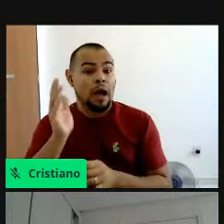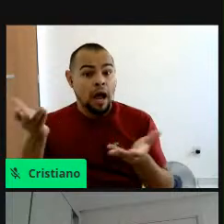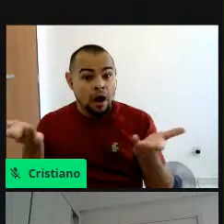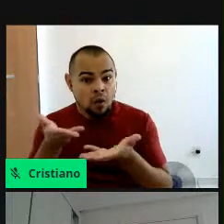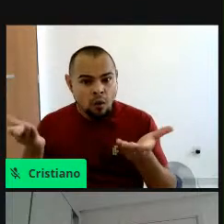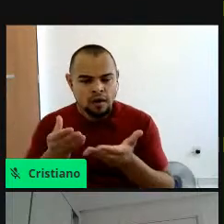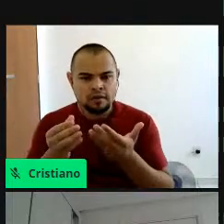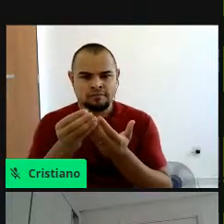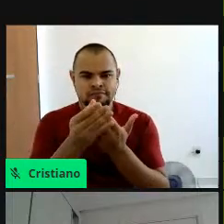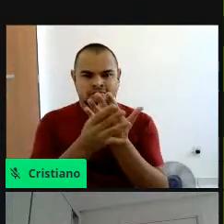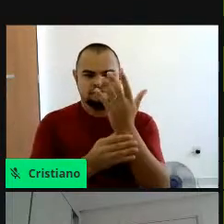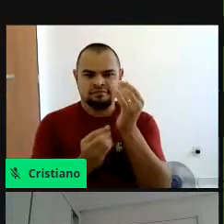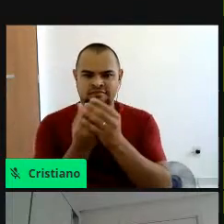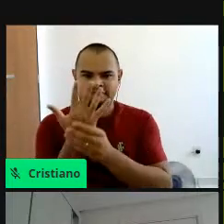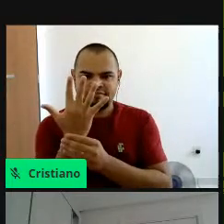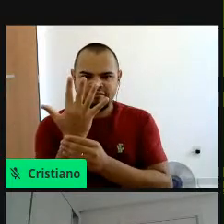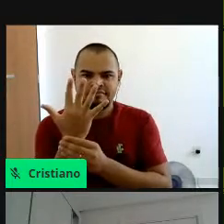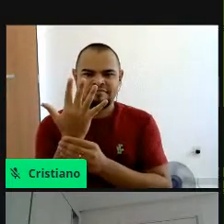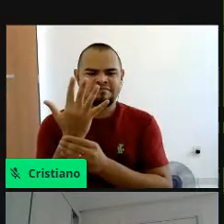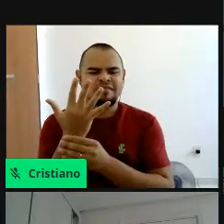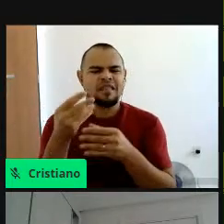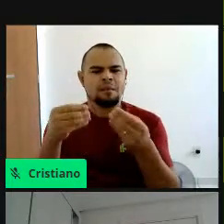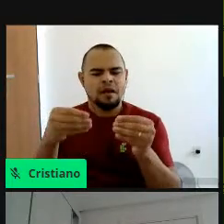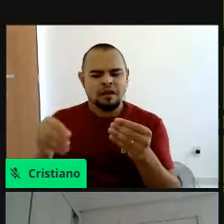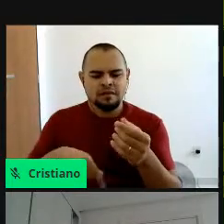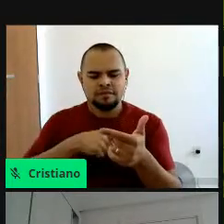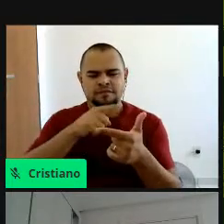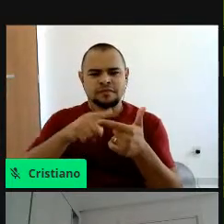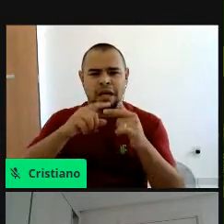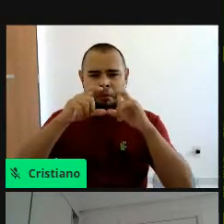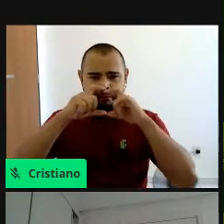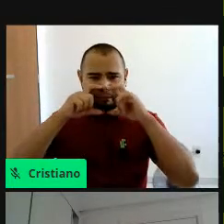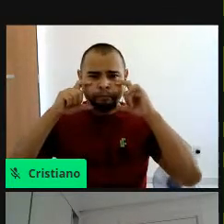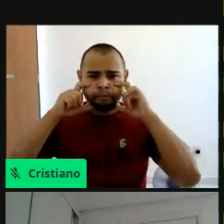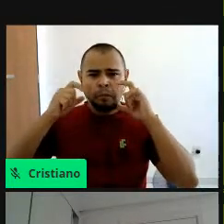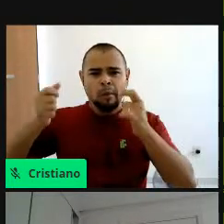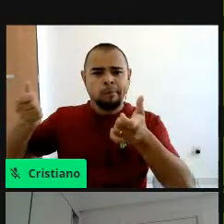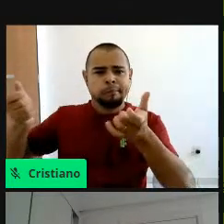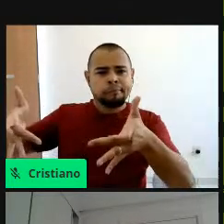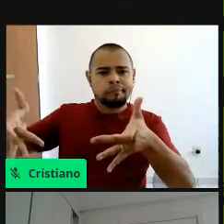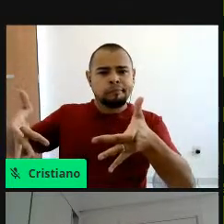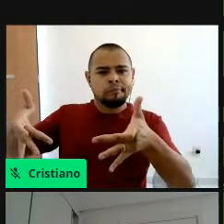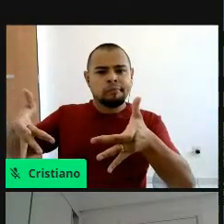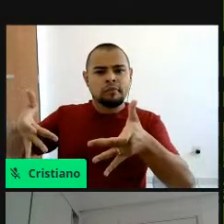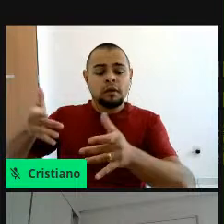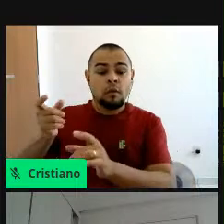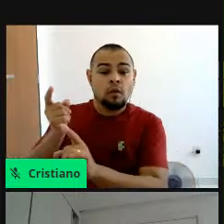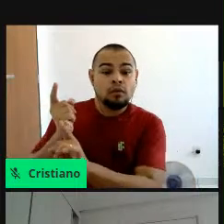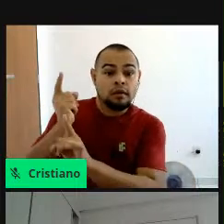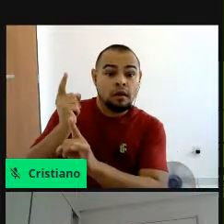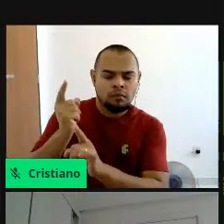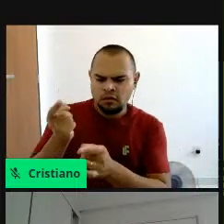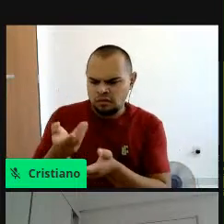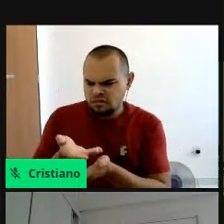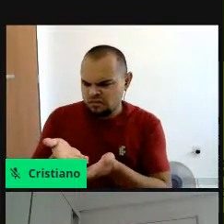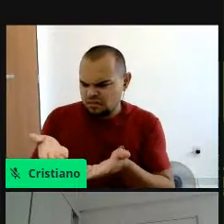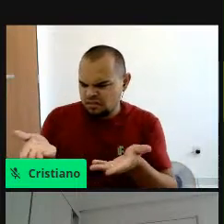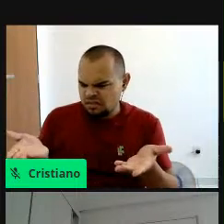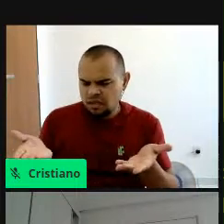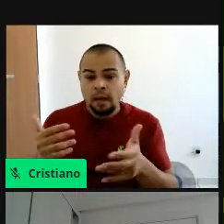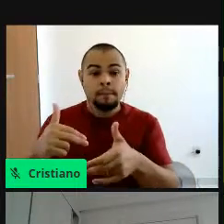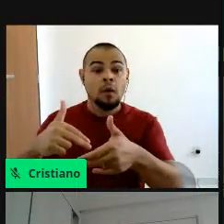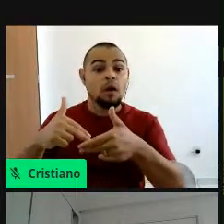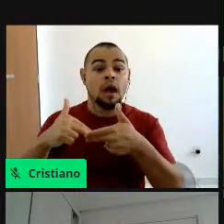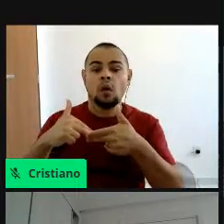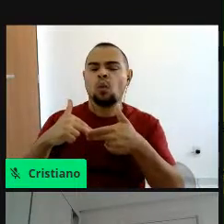luvas descartáveis, nós encontramos muitas máscaras, não é, e isso é uma consequência, é